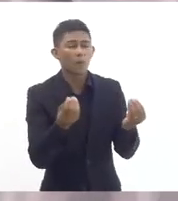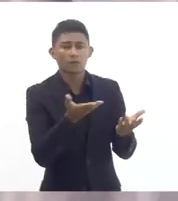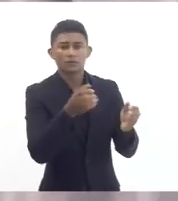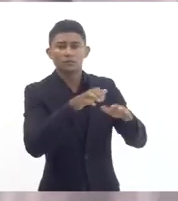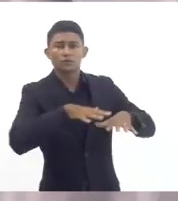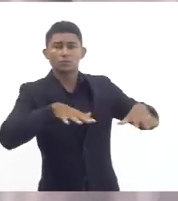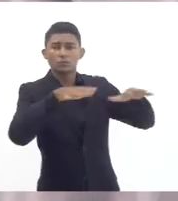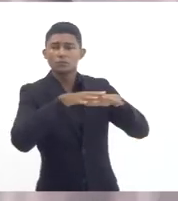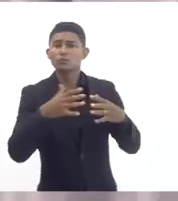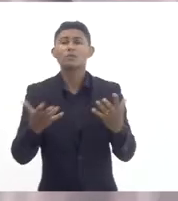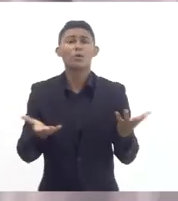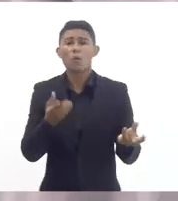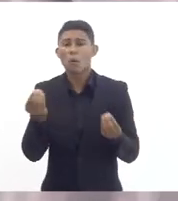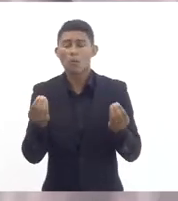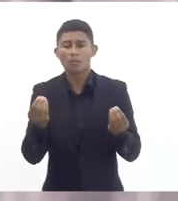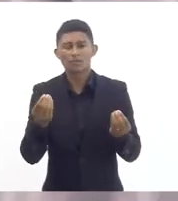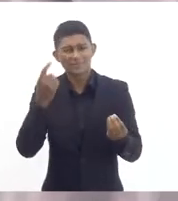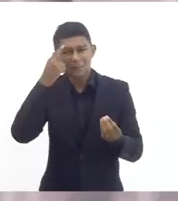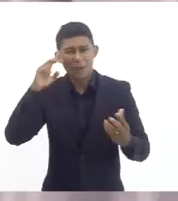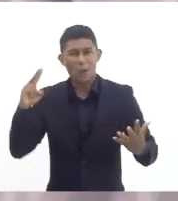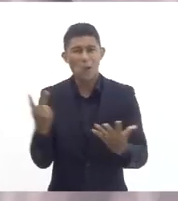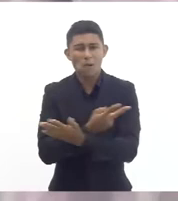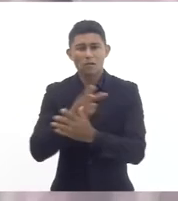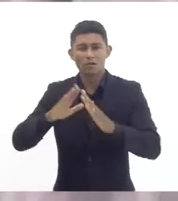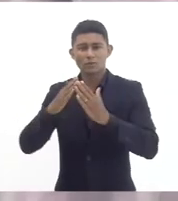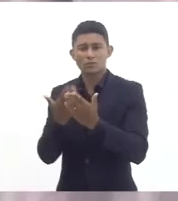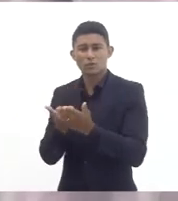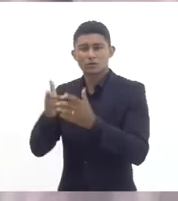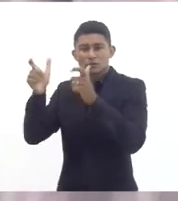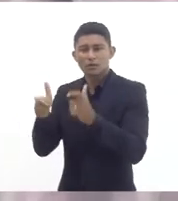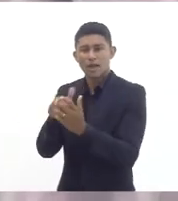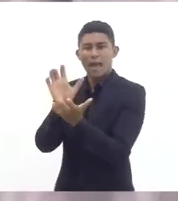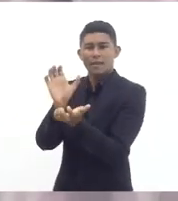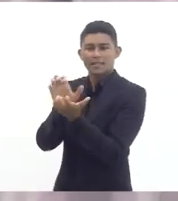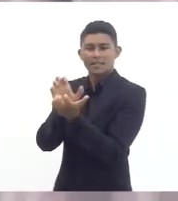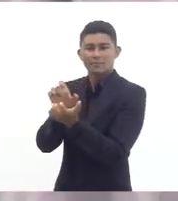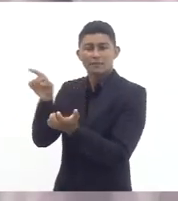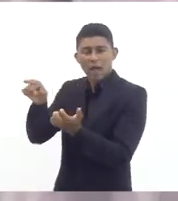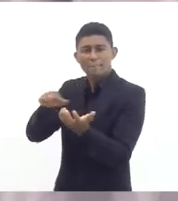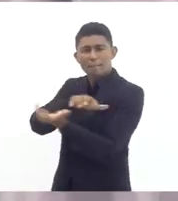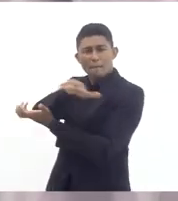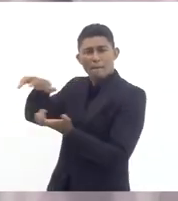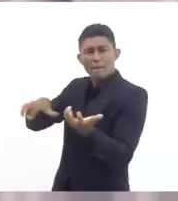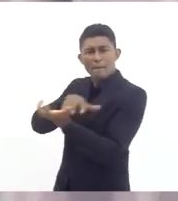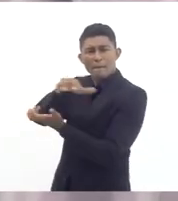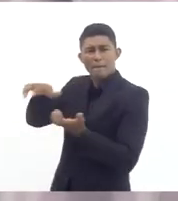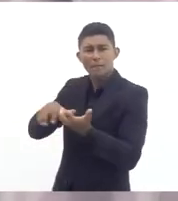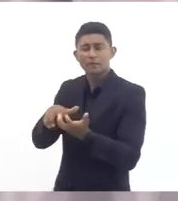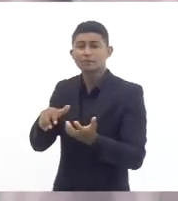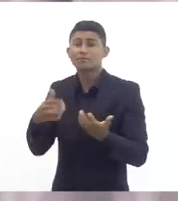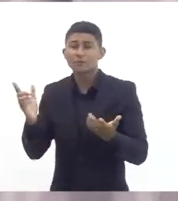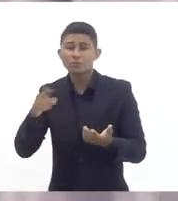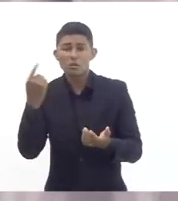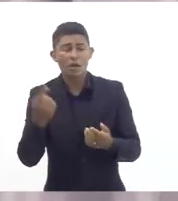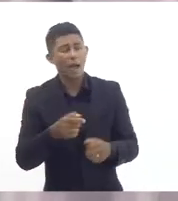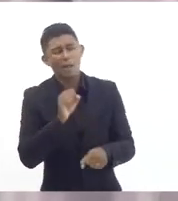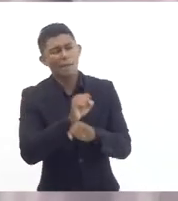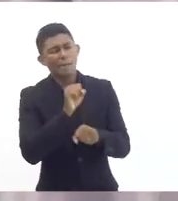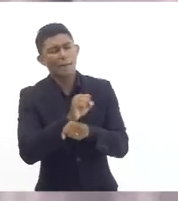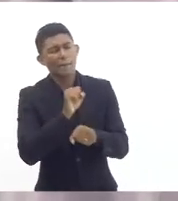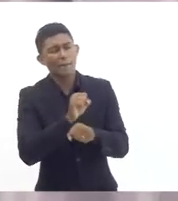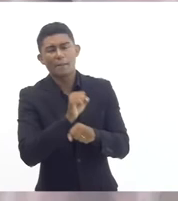para a gente ter o mínimo de condições de funcionamento nas escolas isso vale tanto na Faietec quanto na Seduc isso é algo que a gente entende